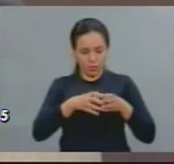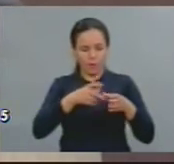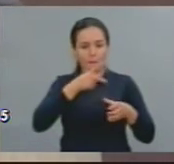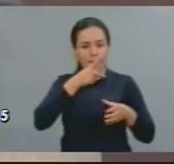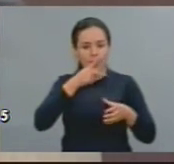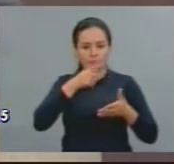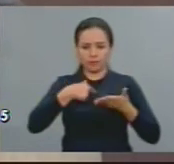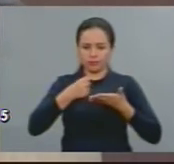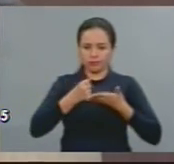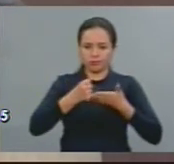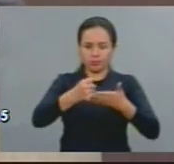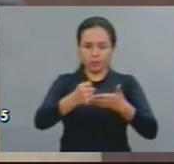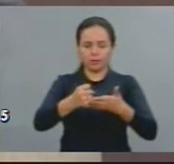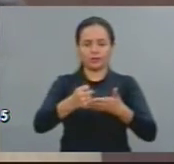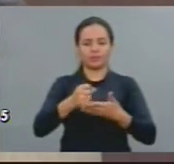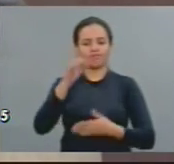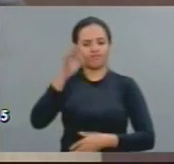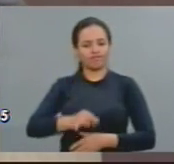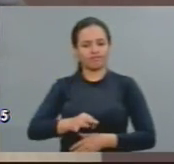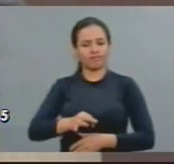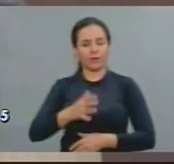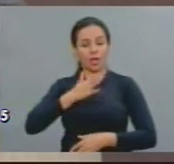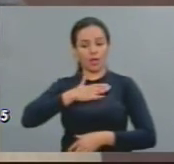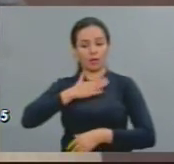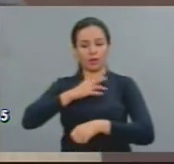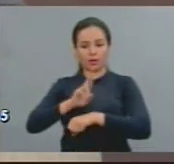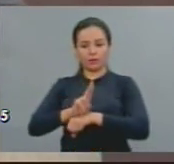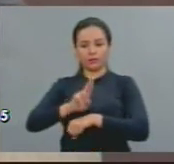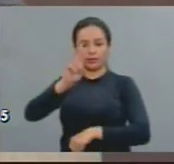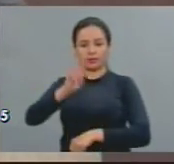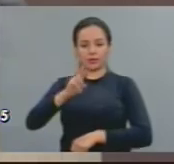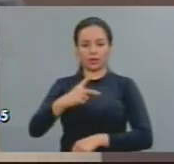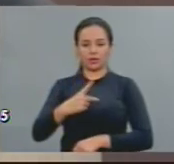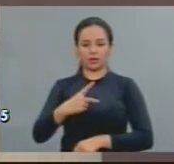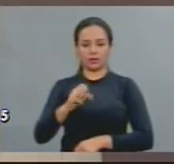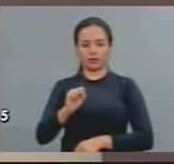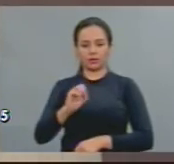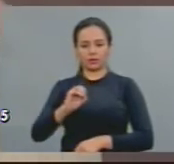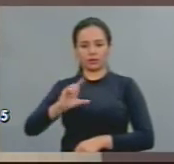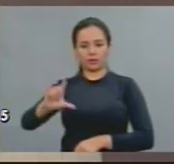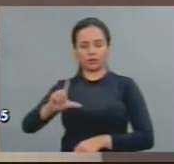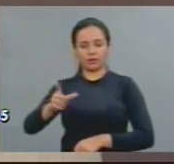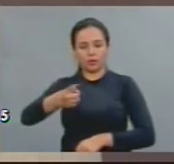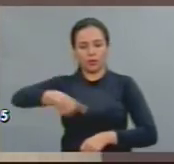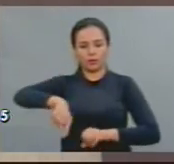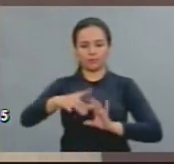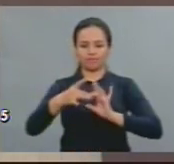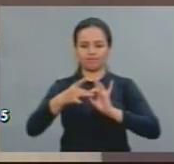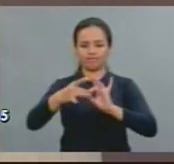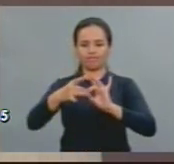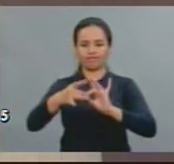deste mandato da frente de esquerda, por mim representado, do PSOL, do PSTU, do PCB, nós estamos juntos.